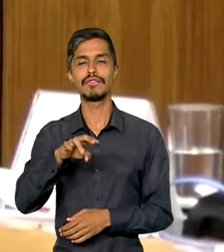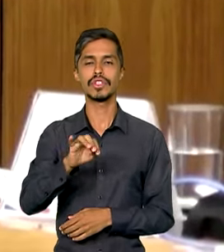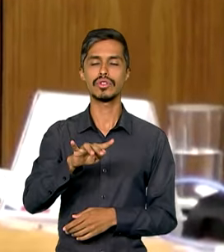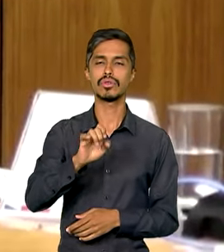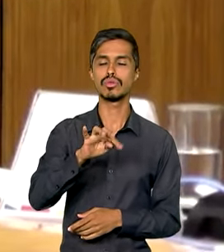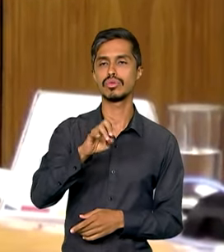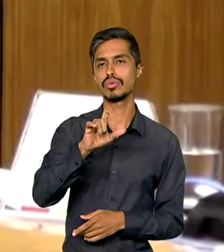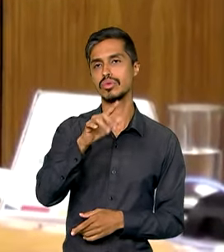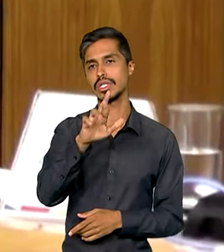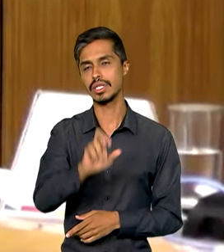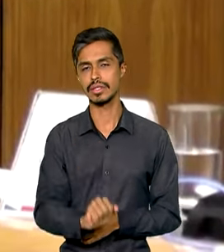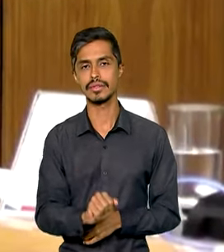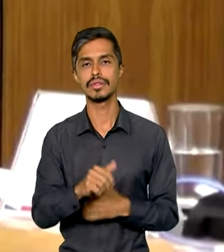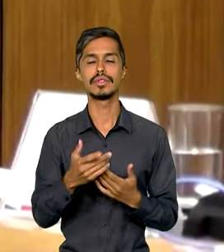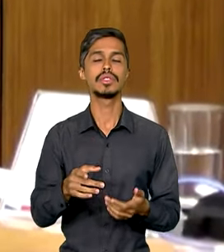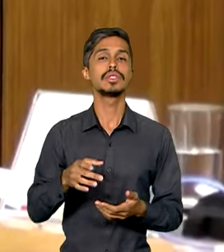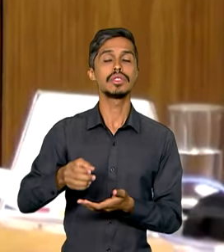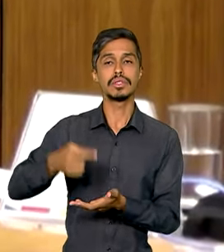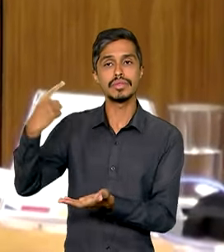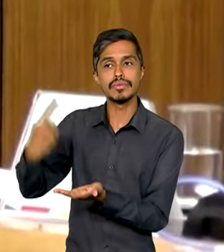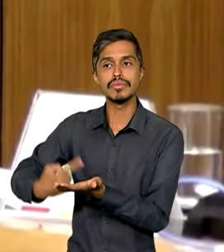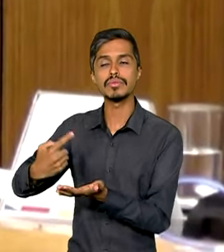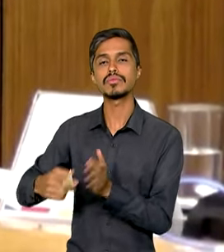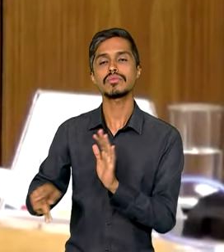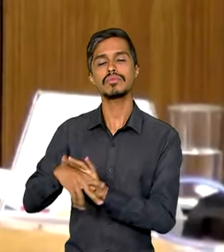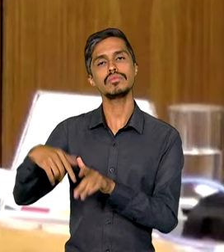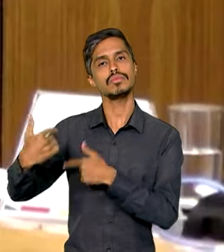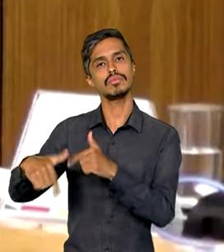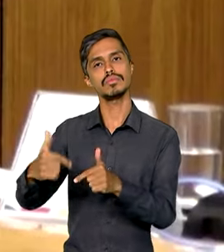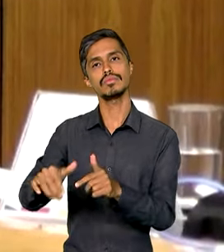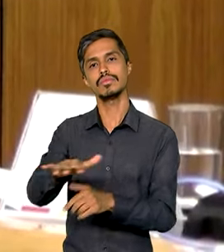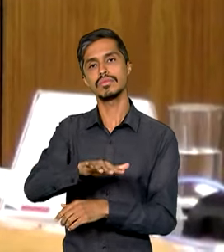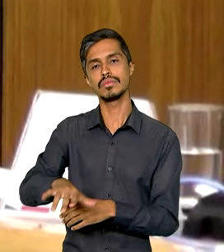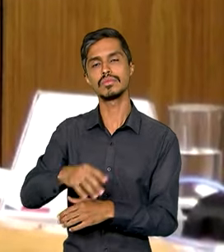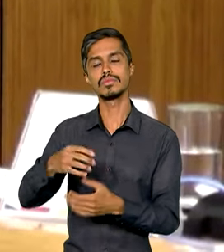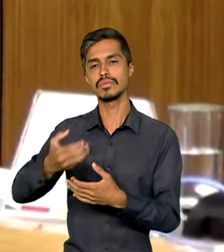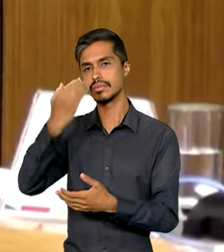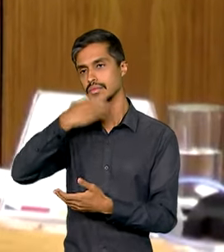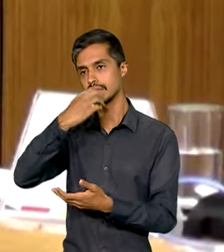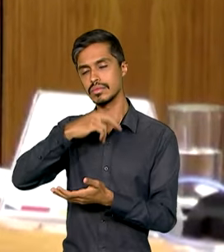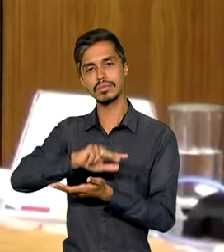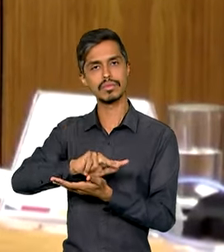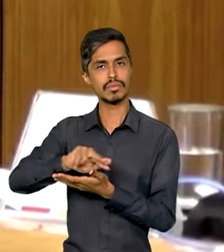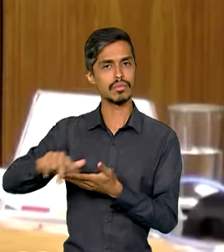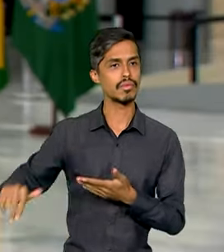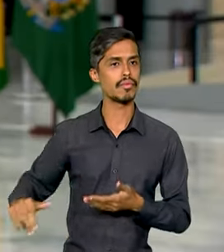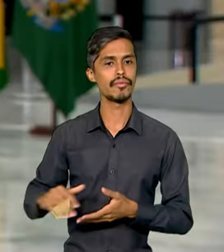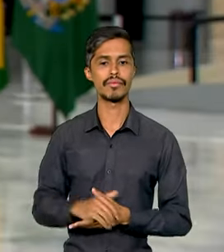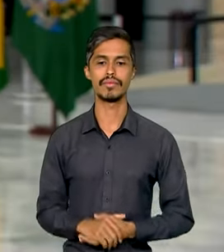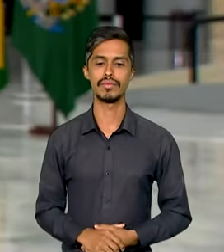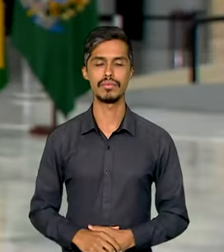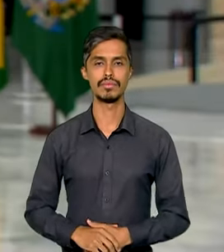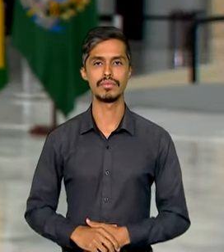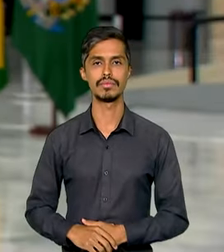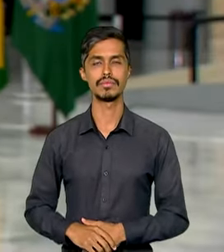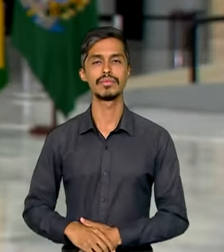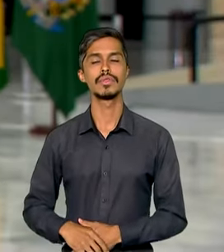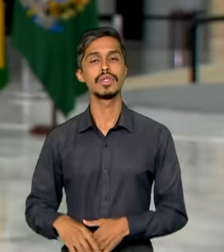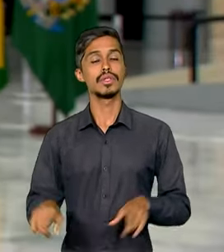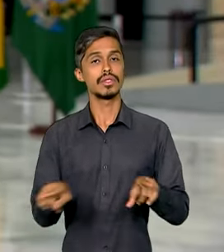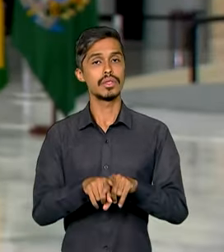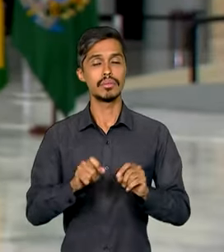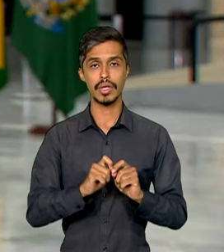o pacto dos trabalhadores do setor de fruta, do hortifrute. Também